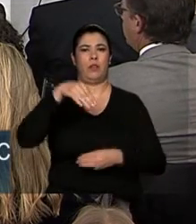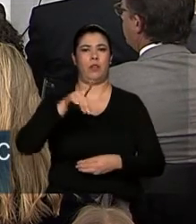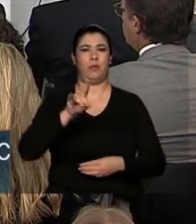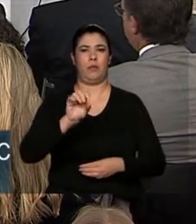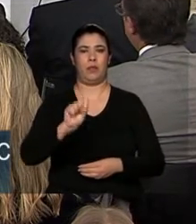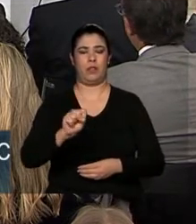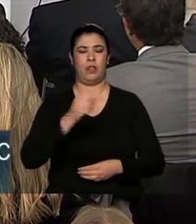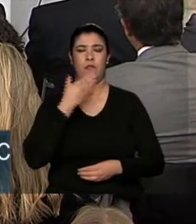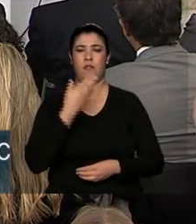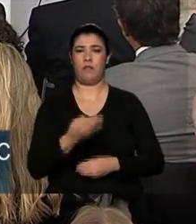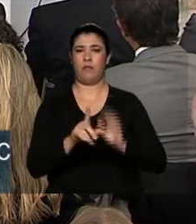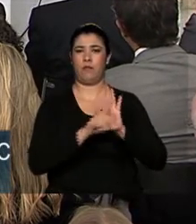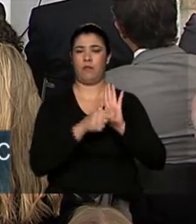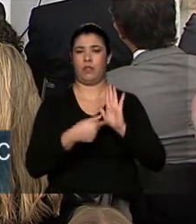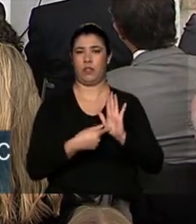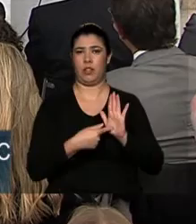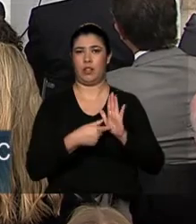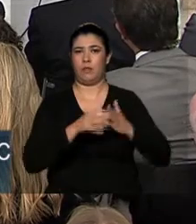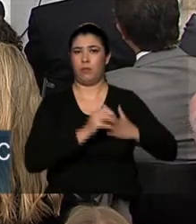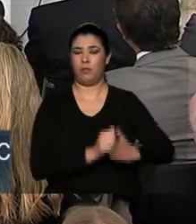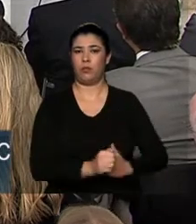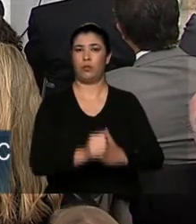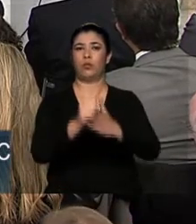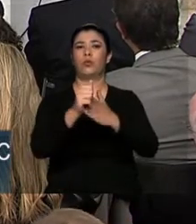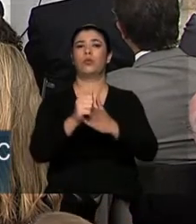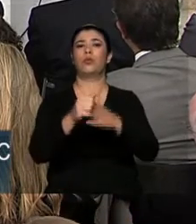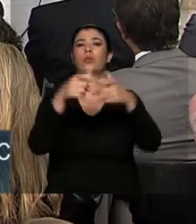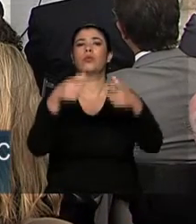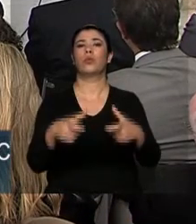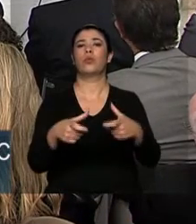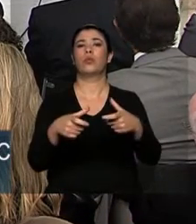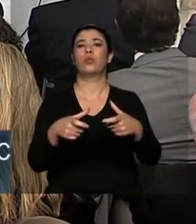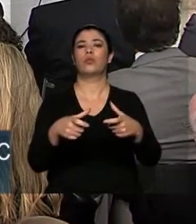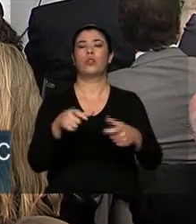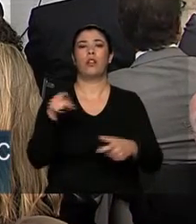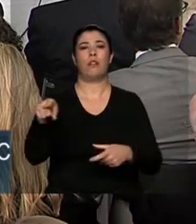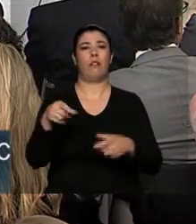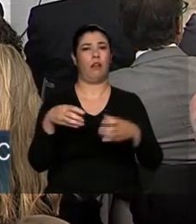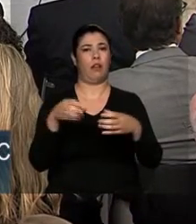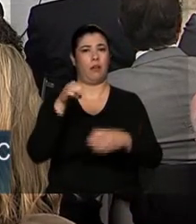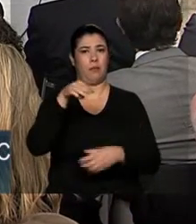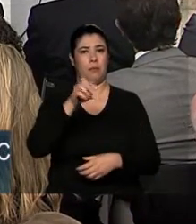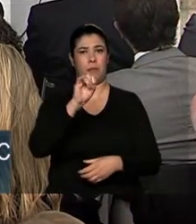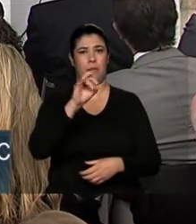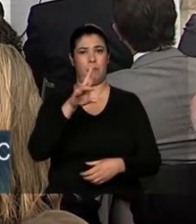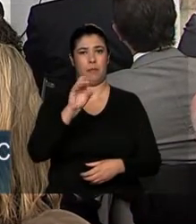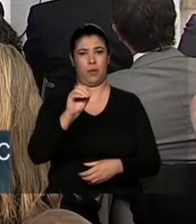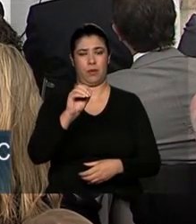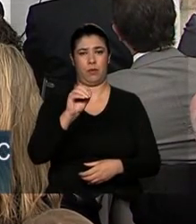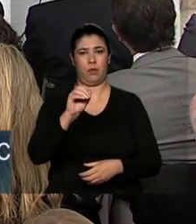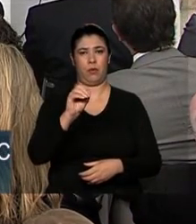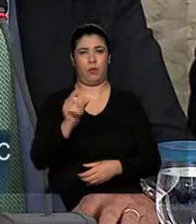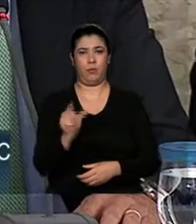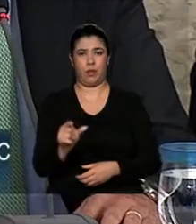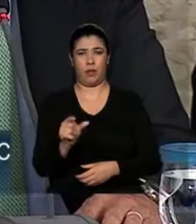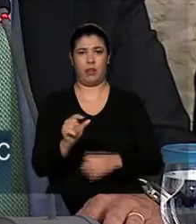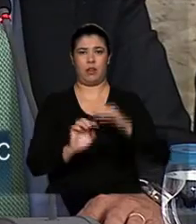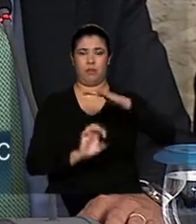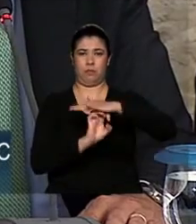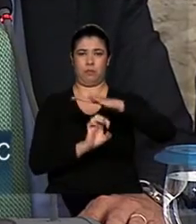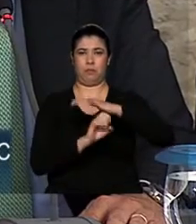favor desta lei, de levarmos ao micro e pequeno empresário a